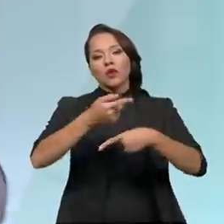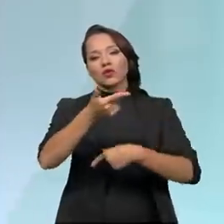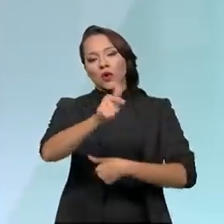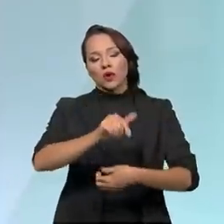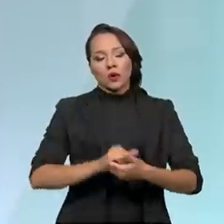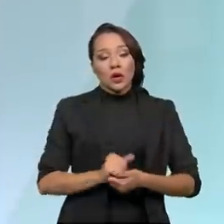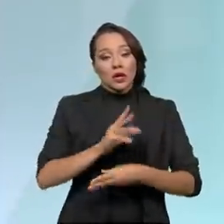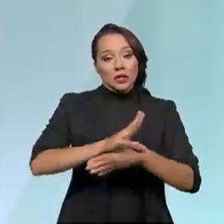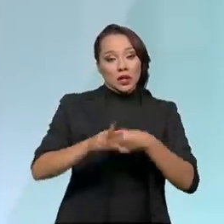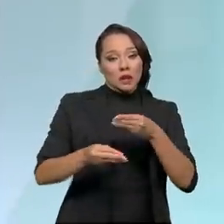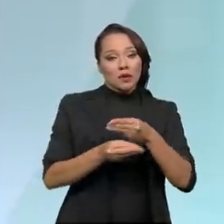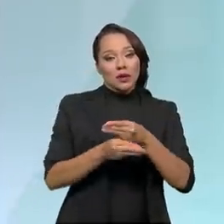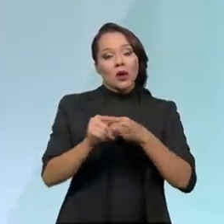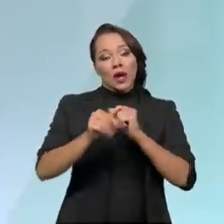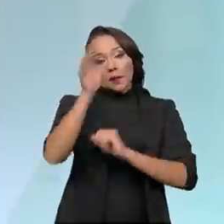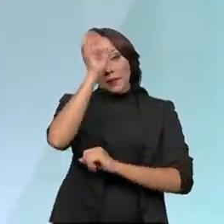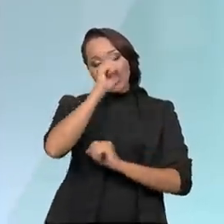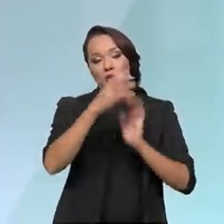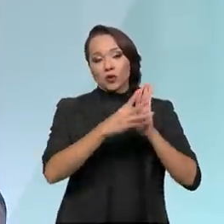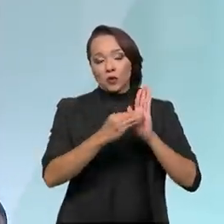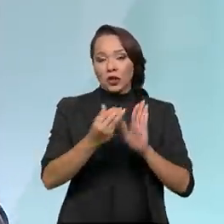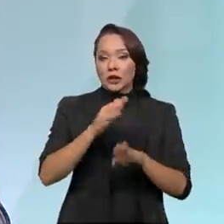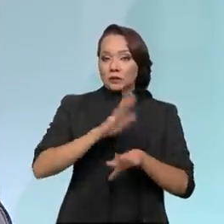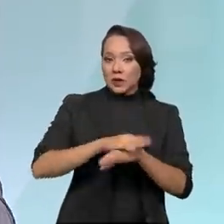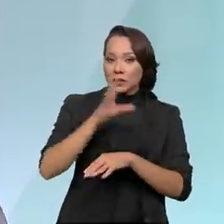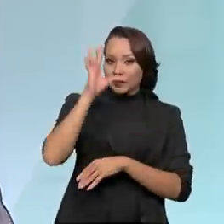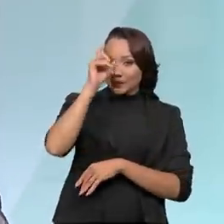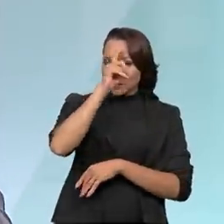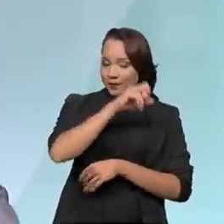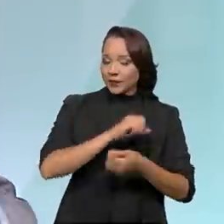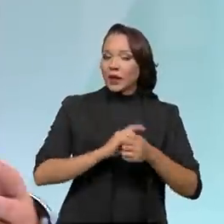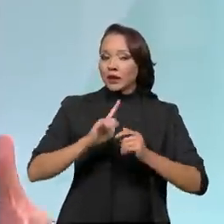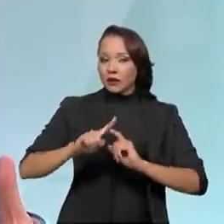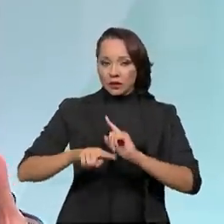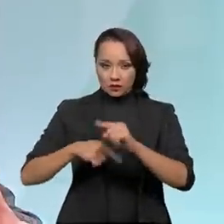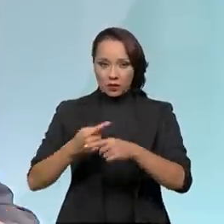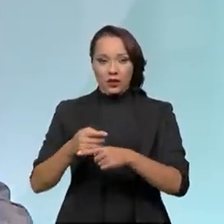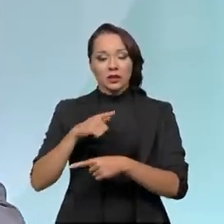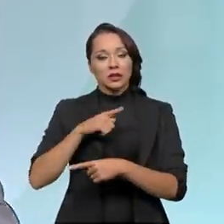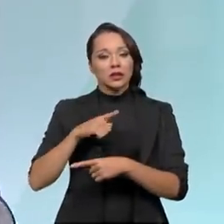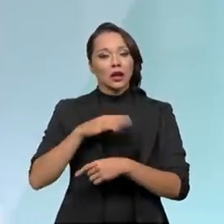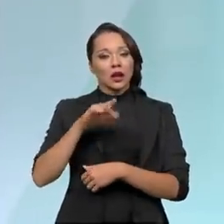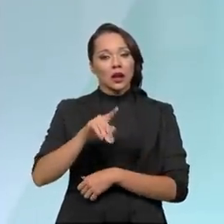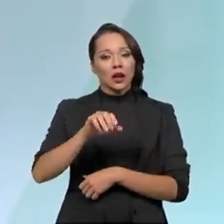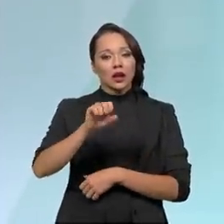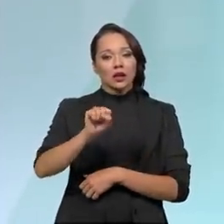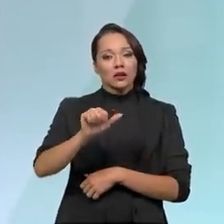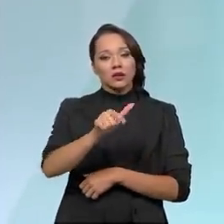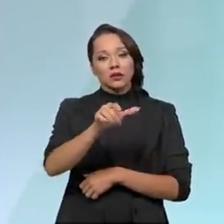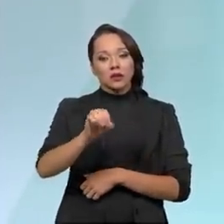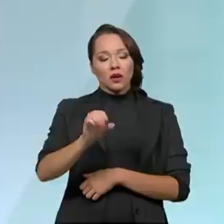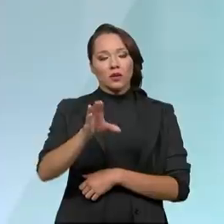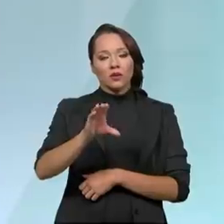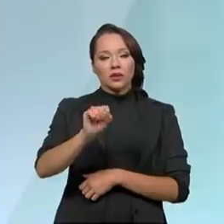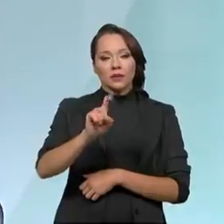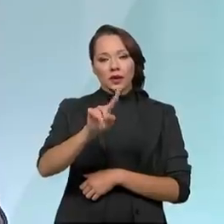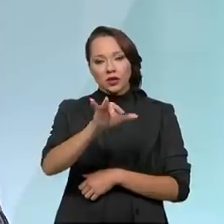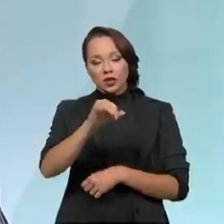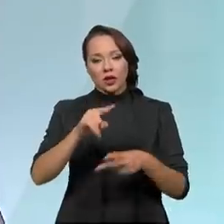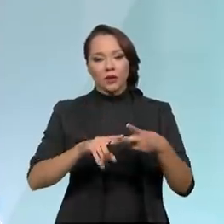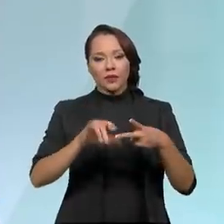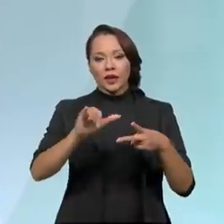incorporar lições aprendidas nos modelos mais complexos. Na sequência, gente tem São Sebastião, temos Itajaí e Santos.